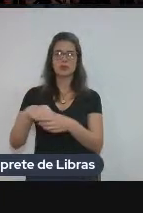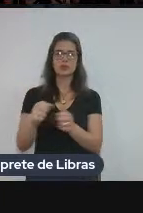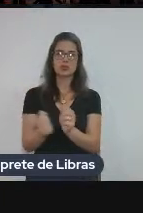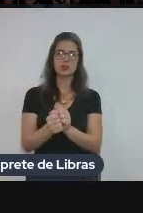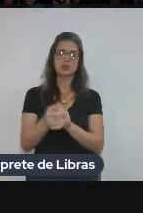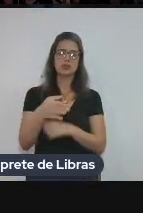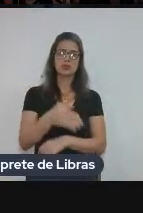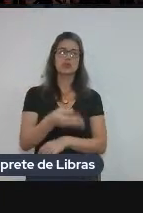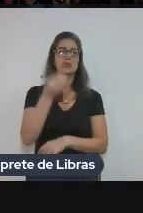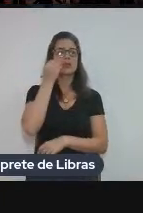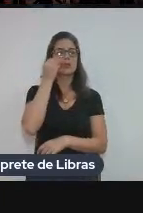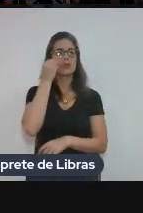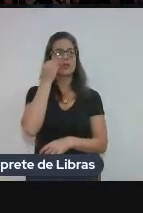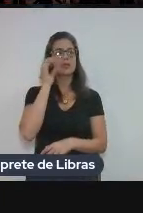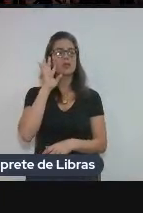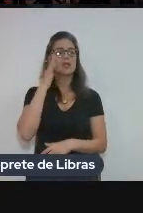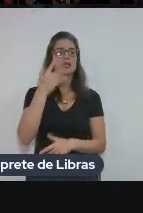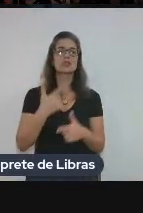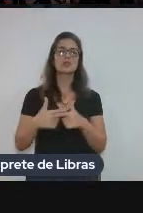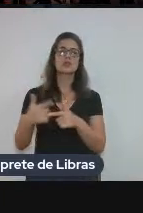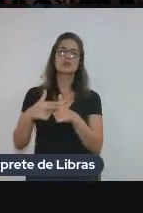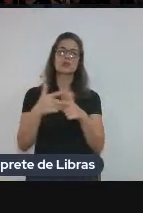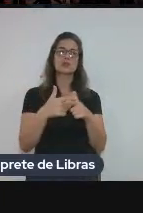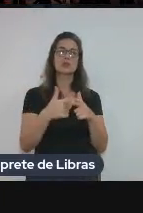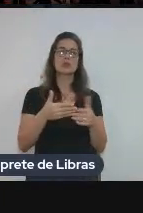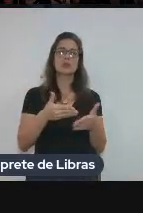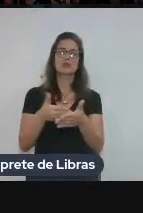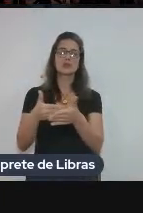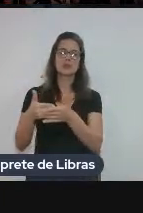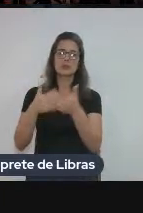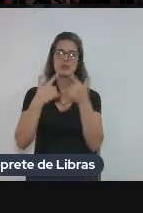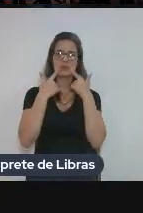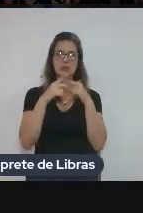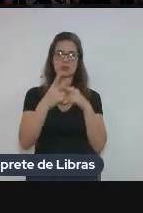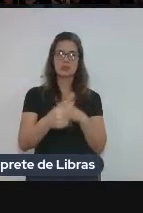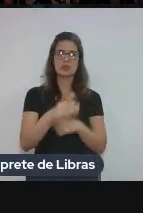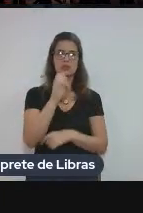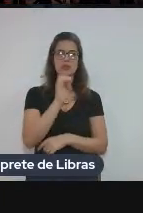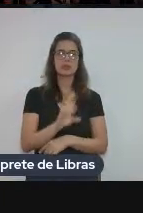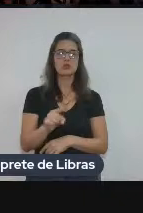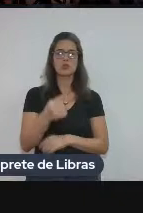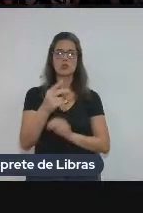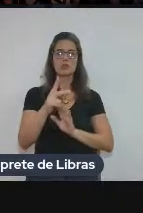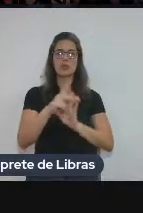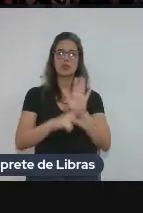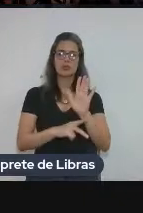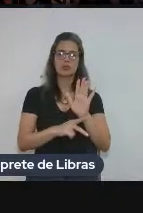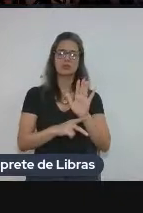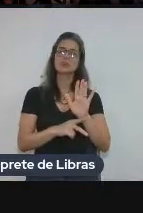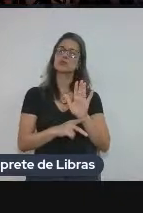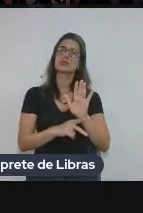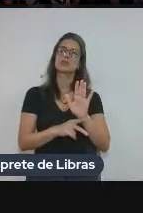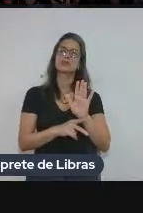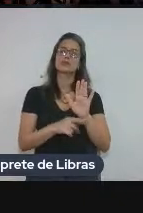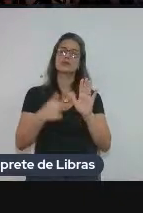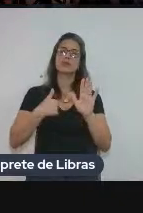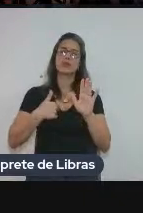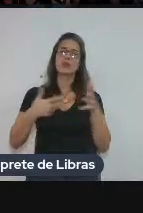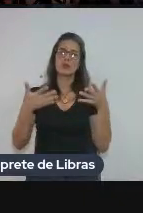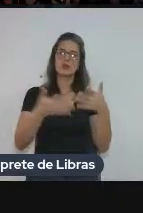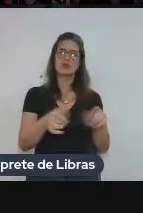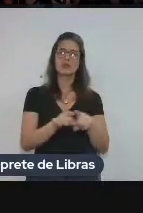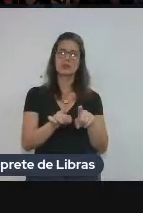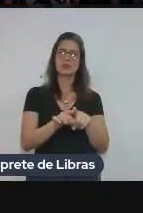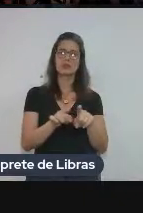mitigar esse problema de barreira linguística no Brasil. Bom, um dos projetos que eu fiz parte